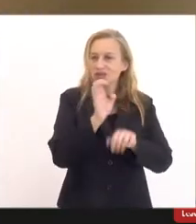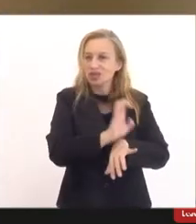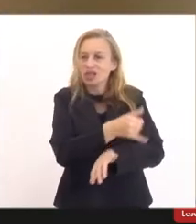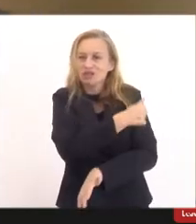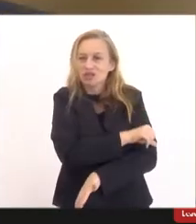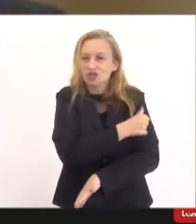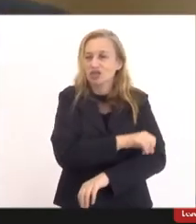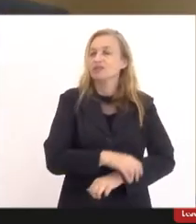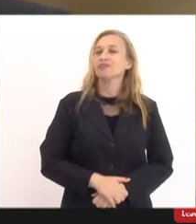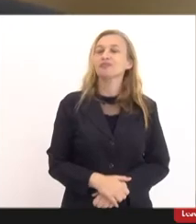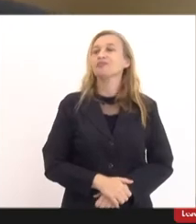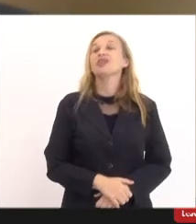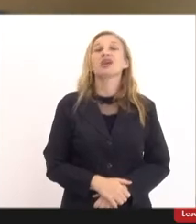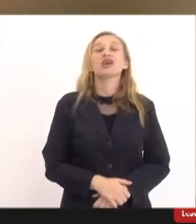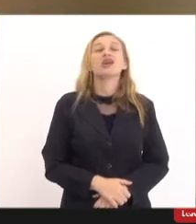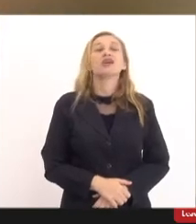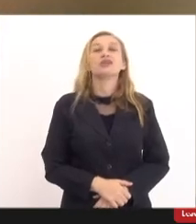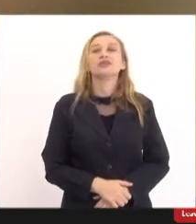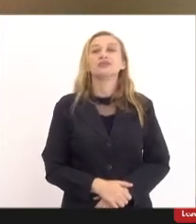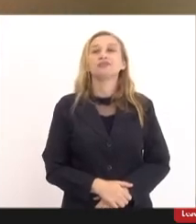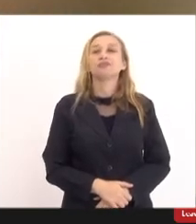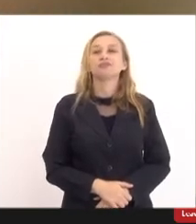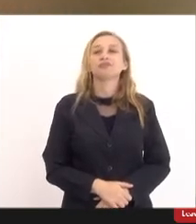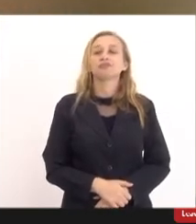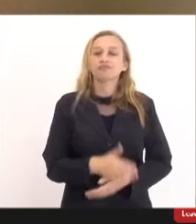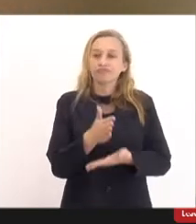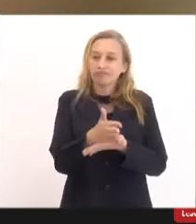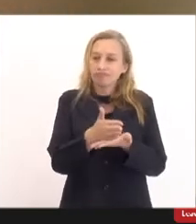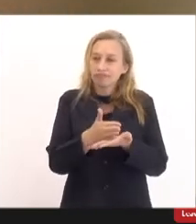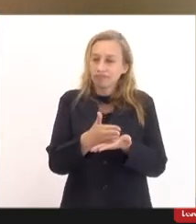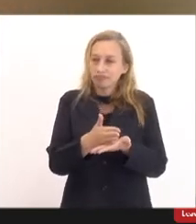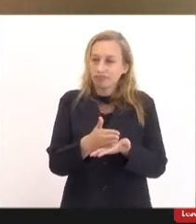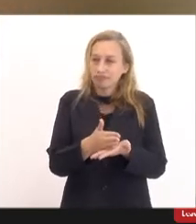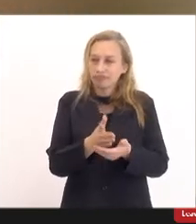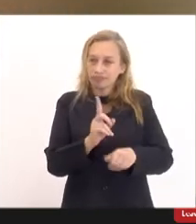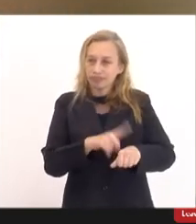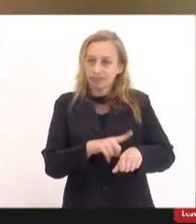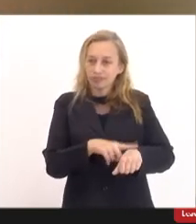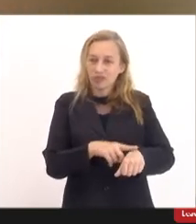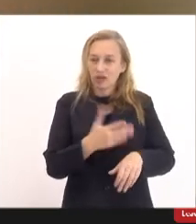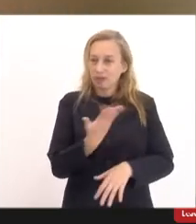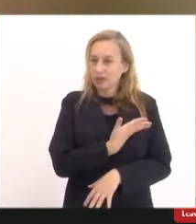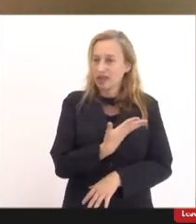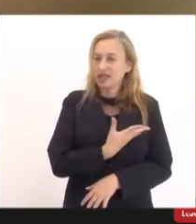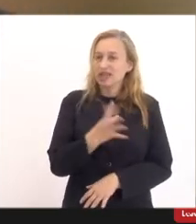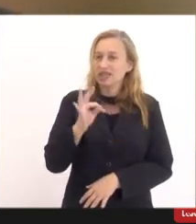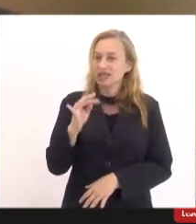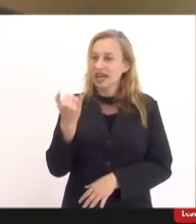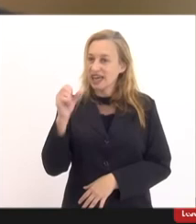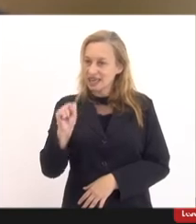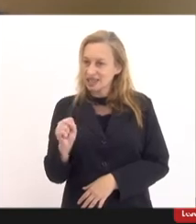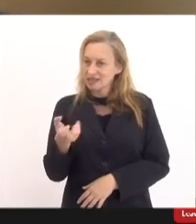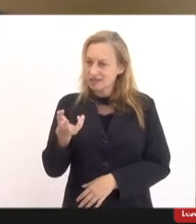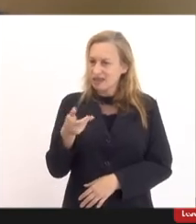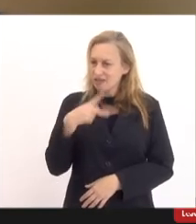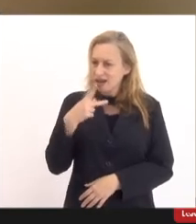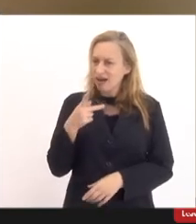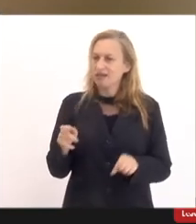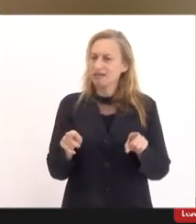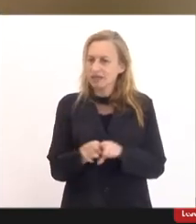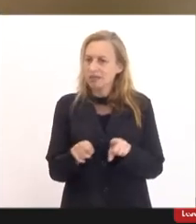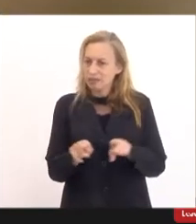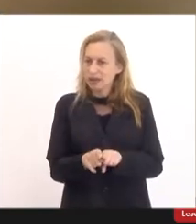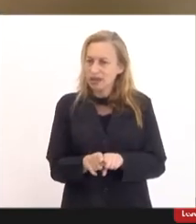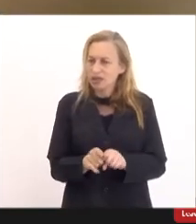do Rio de Janeiro. Eu gostaria de dividir meu tempo, se possível, com a minha colega Taísa Guerreiro, que também faz parte da Defensoria e coordena